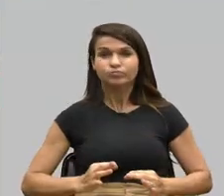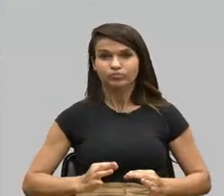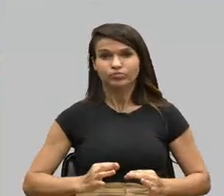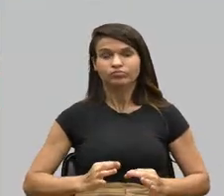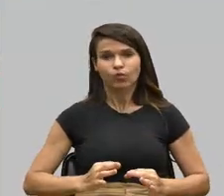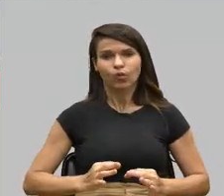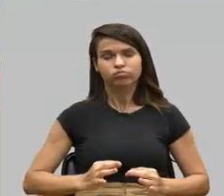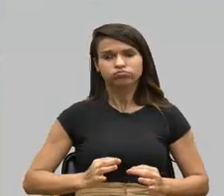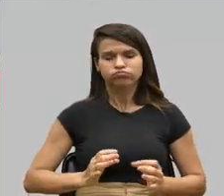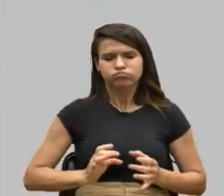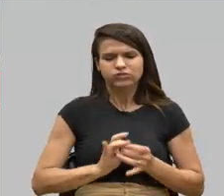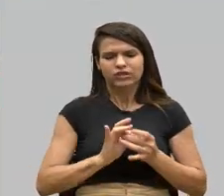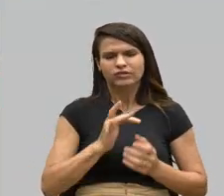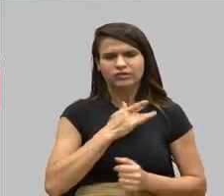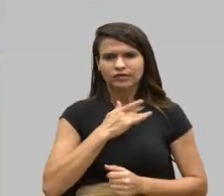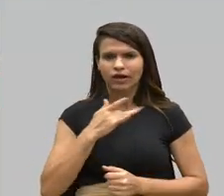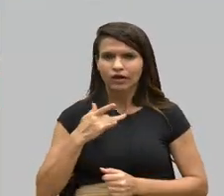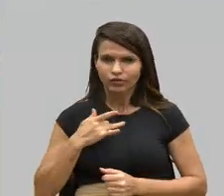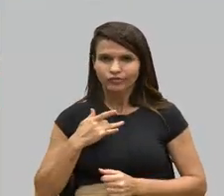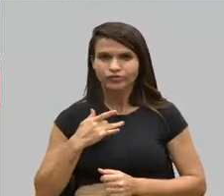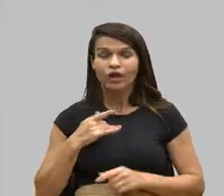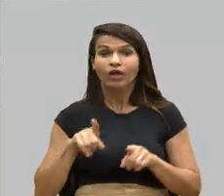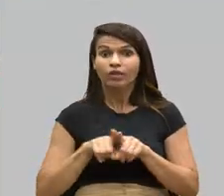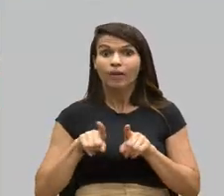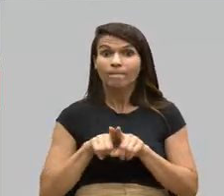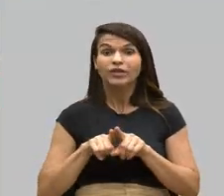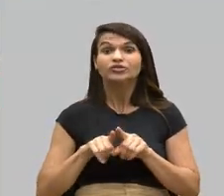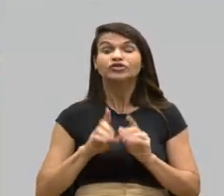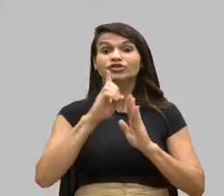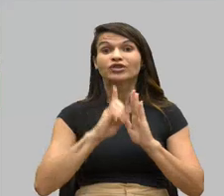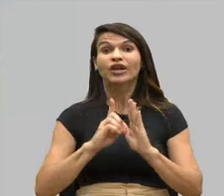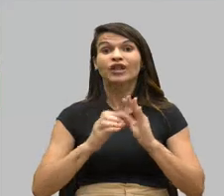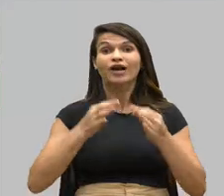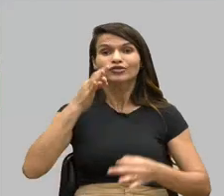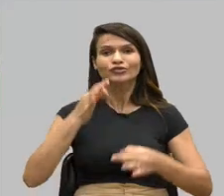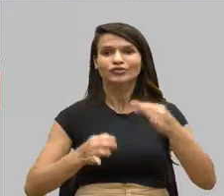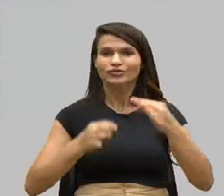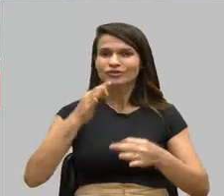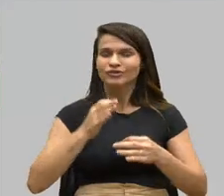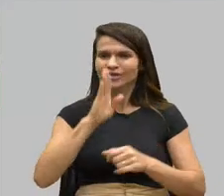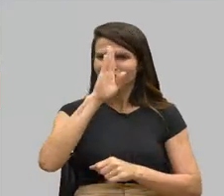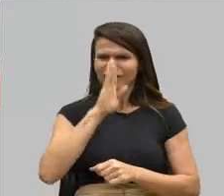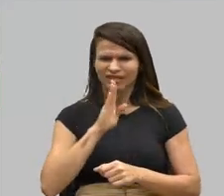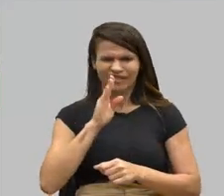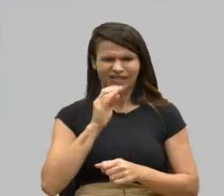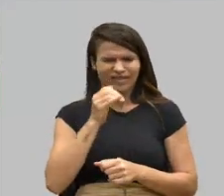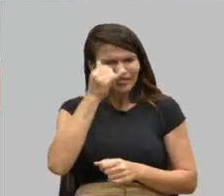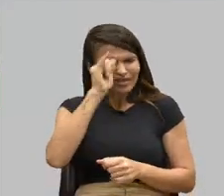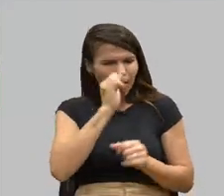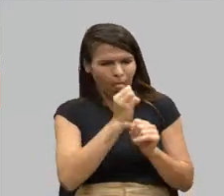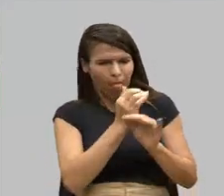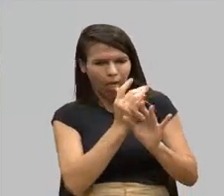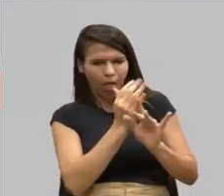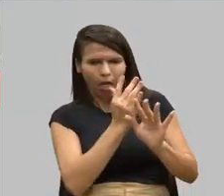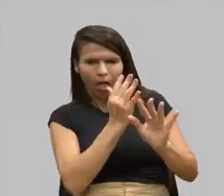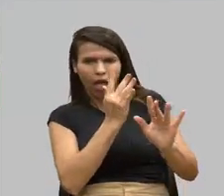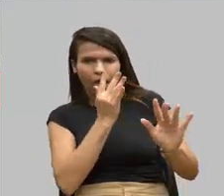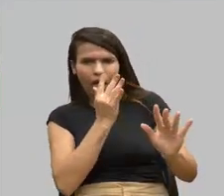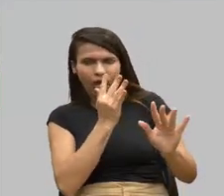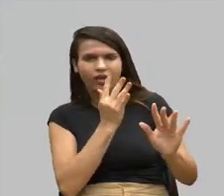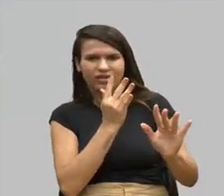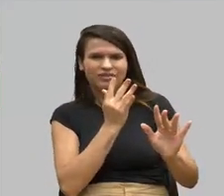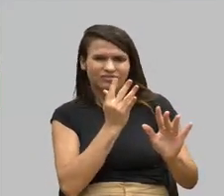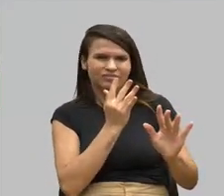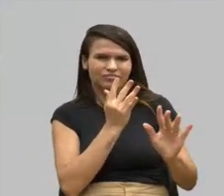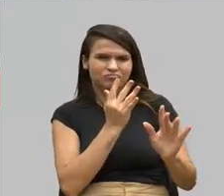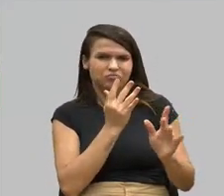saudável, direito também à justiça, justiça gratuita, sem ficar na fila da justiça, e é importante essa